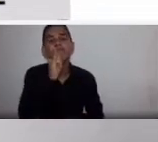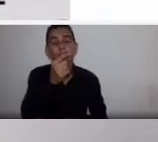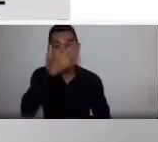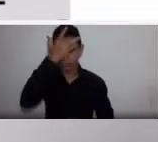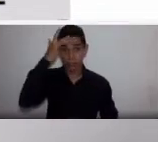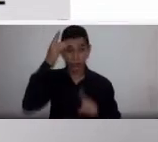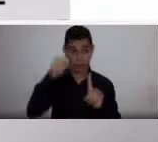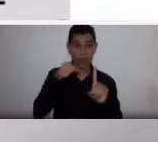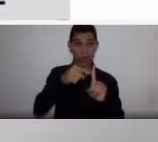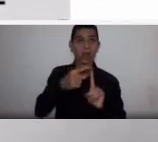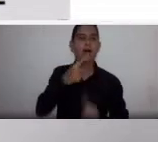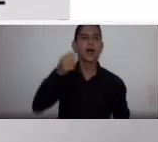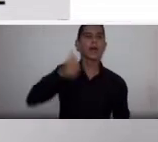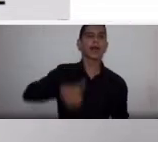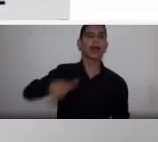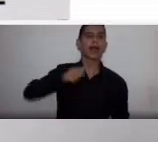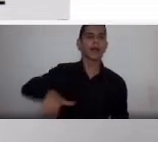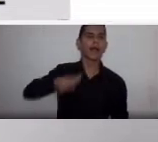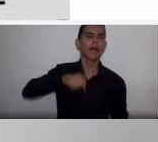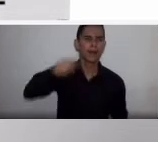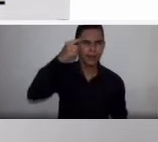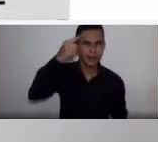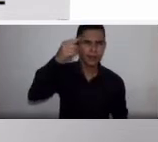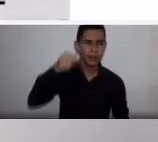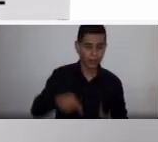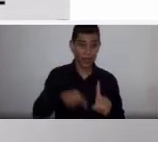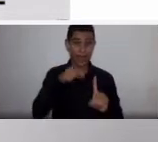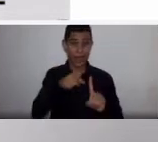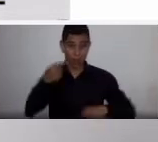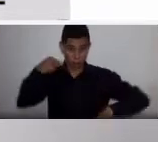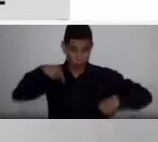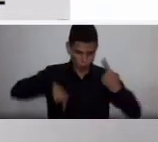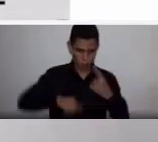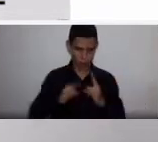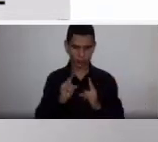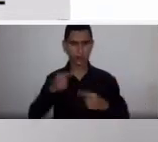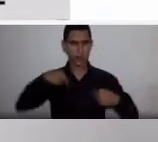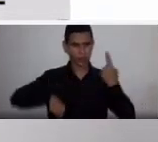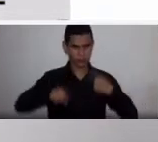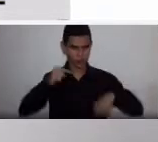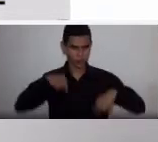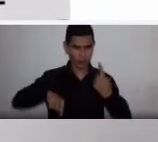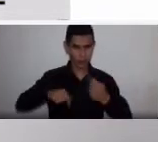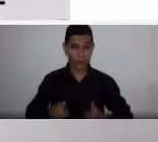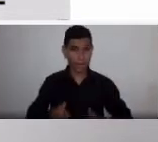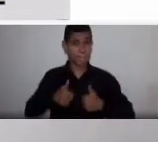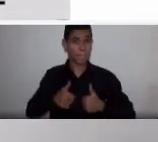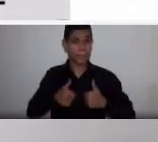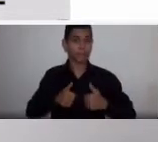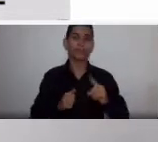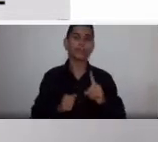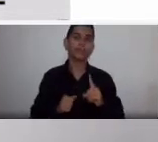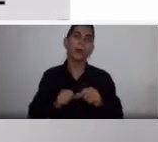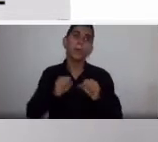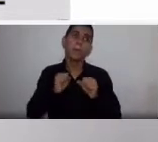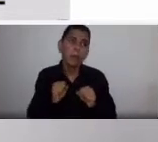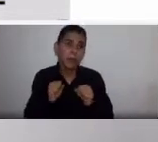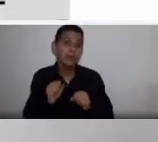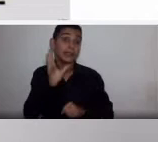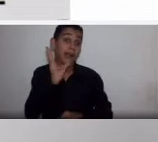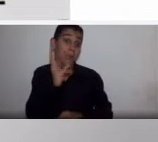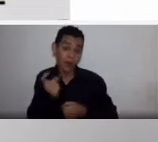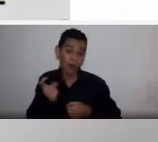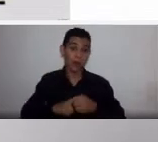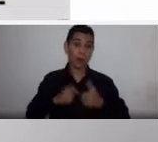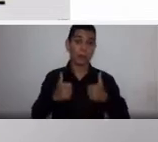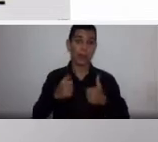recuperar, para ter restabelecida a sua quantidade de hemácias. Isso pode demorar aí em torno de 12,